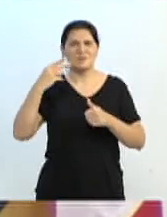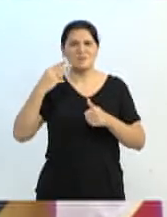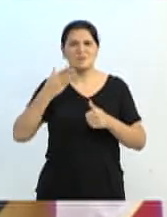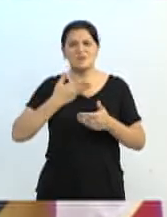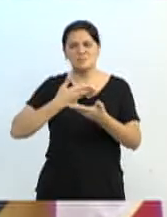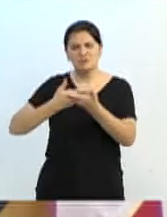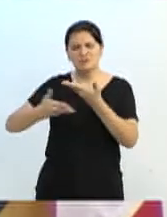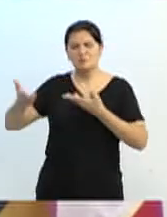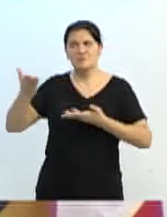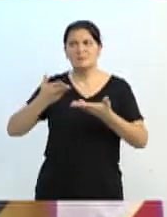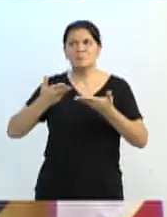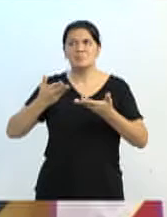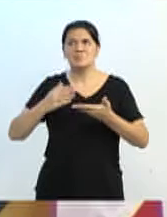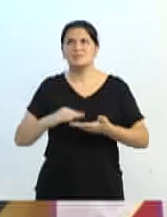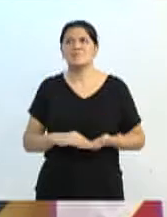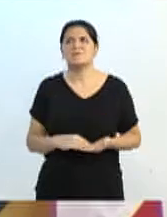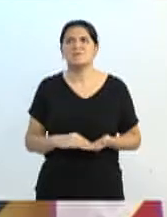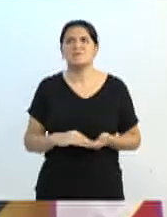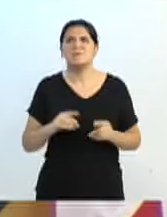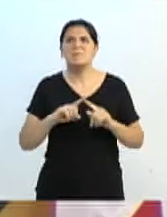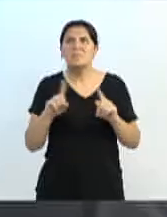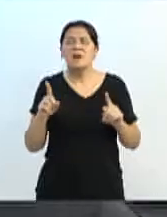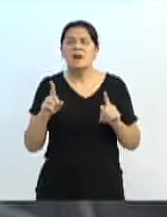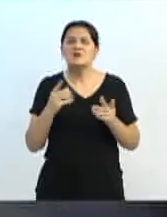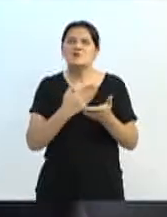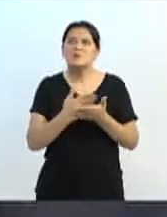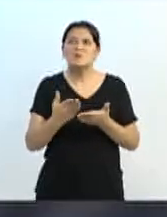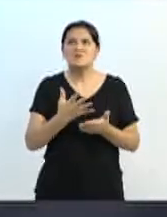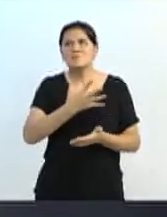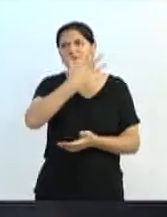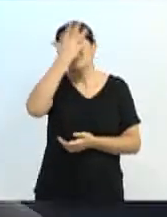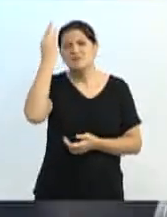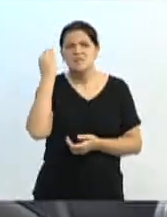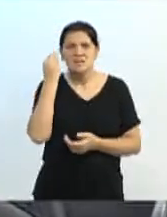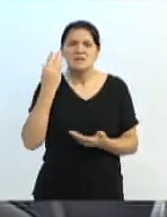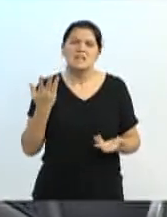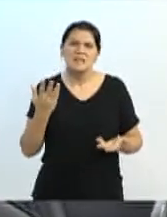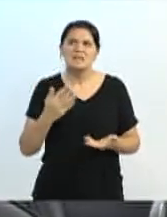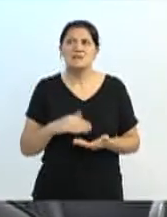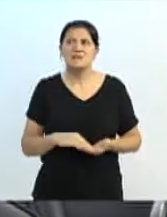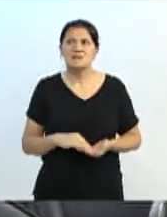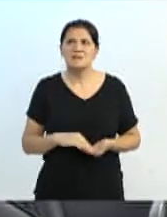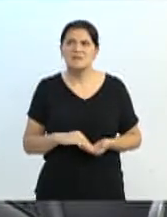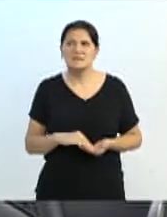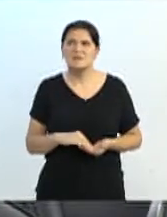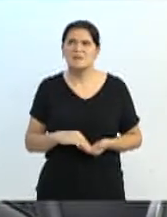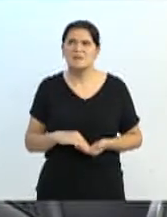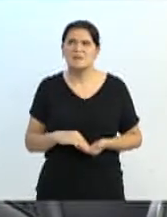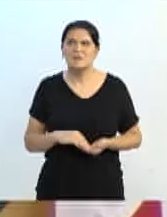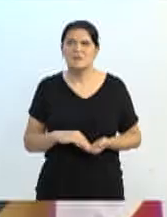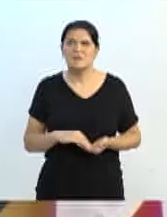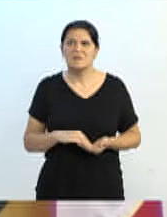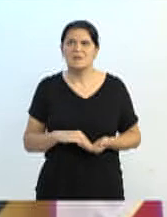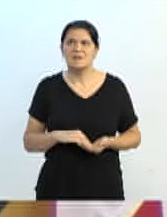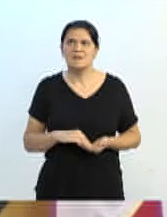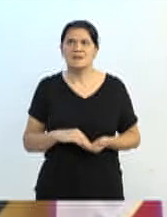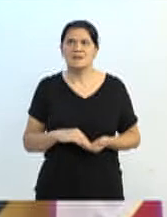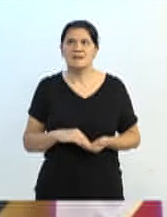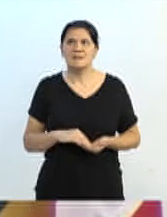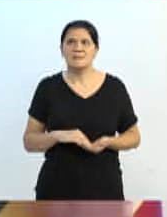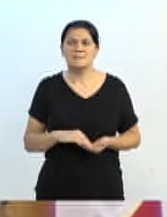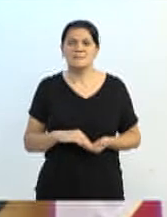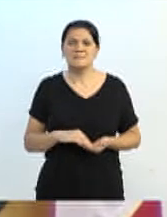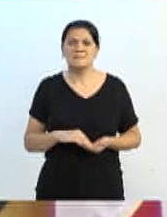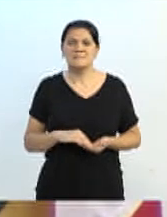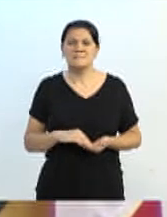esquecimento meu, de fato, e a imprensa me trouxe como proposital, mas, mesmo,